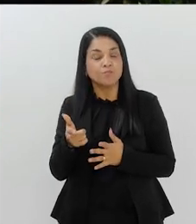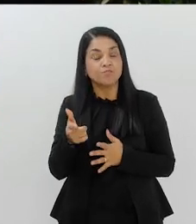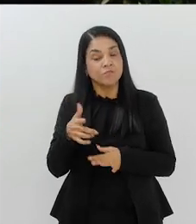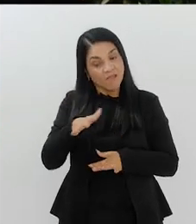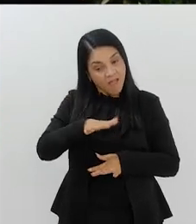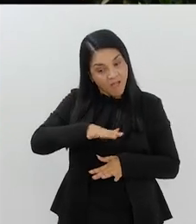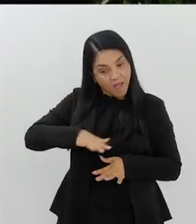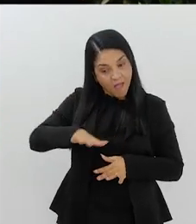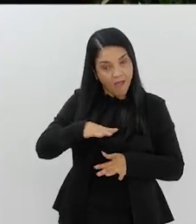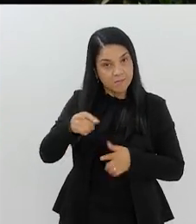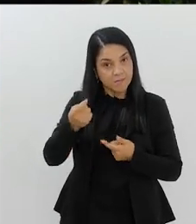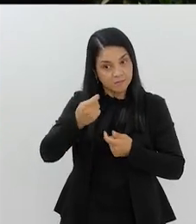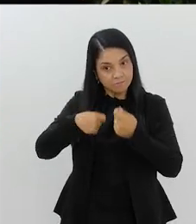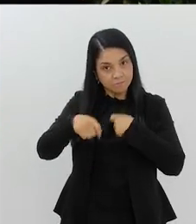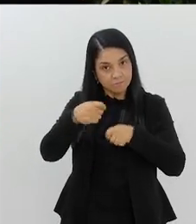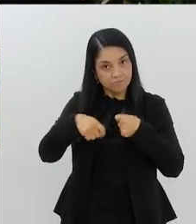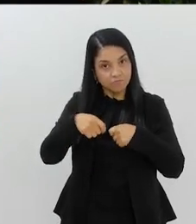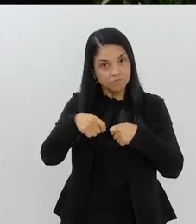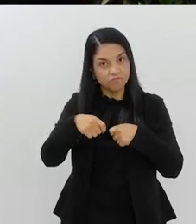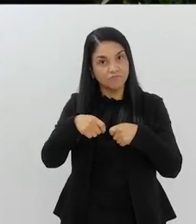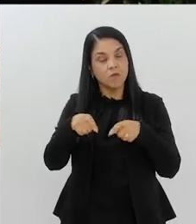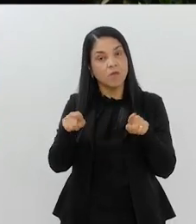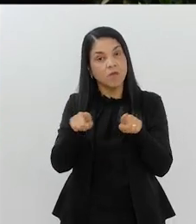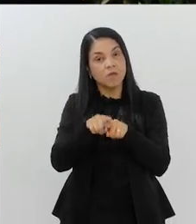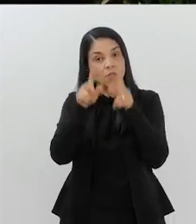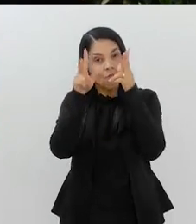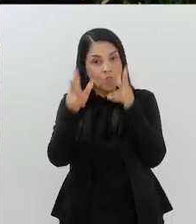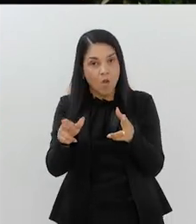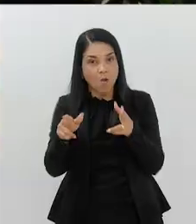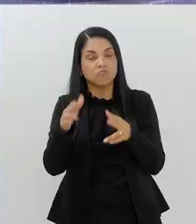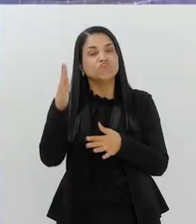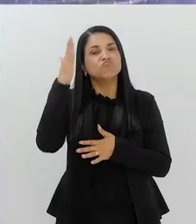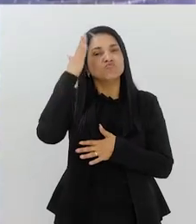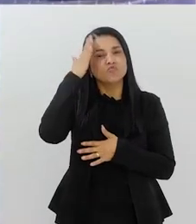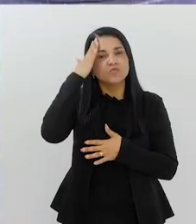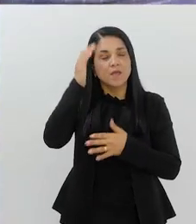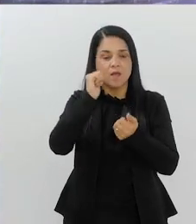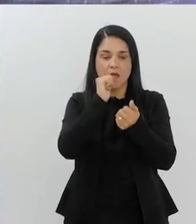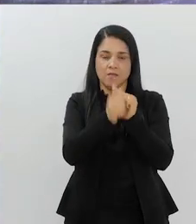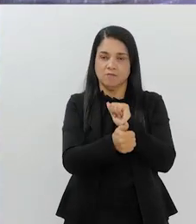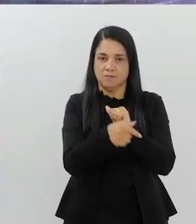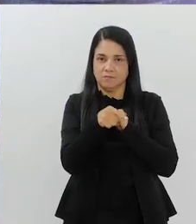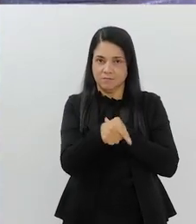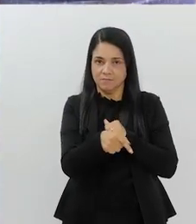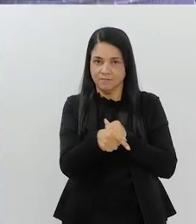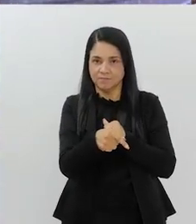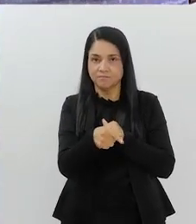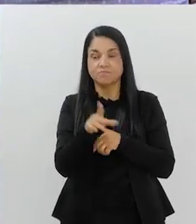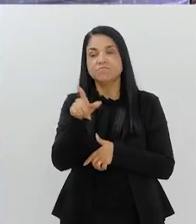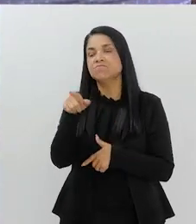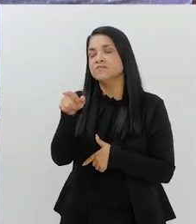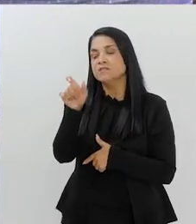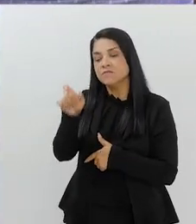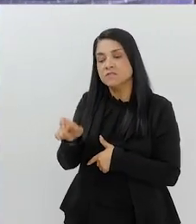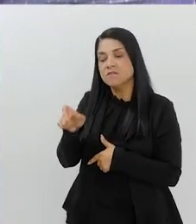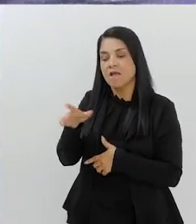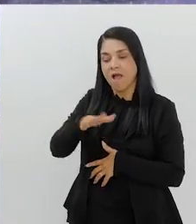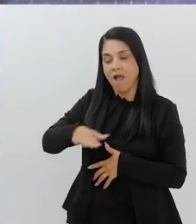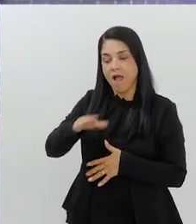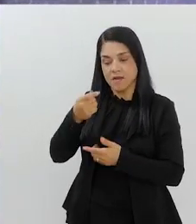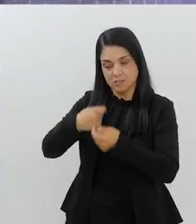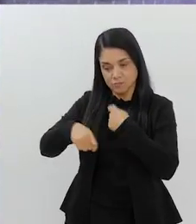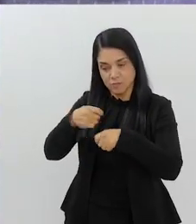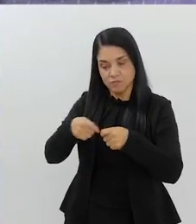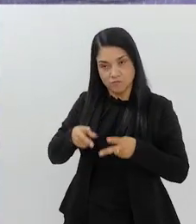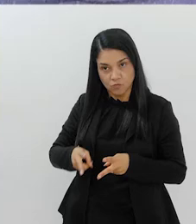administrativa, também conta para o sucesso dos atletas. Você que foi da área administrativa